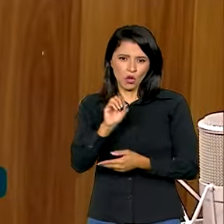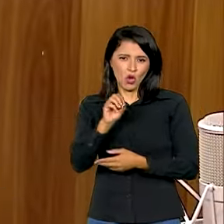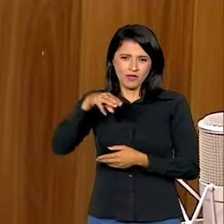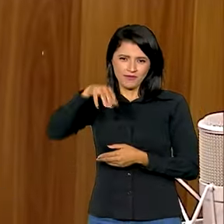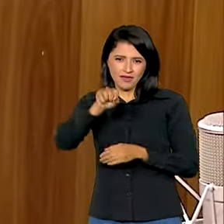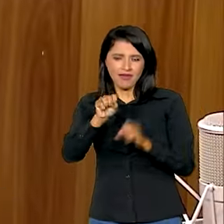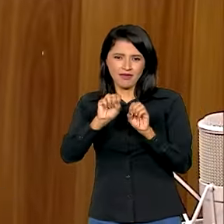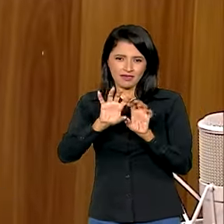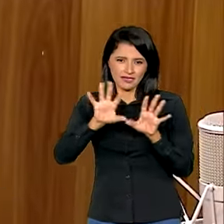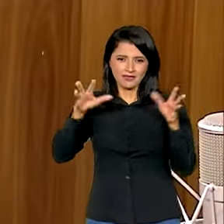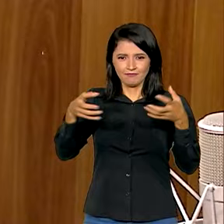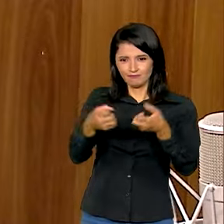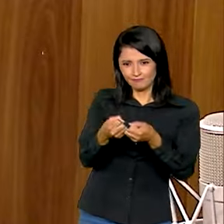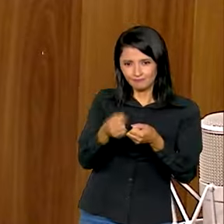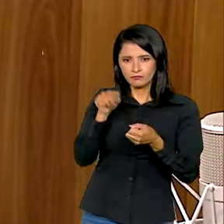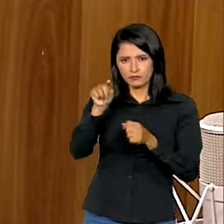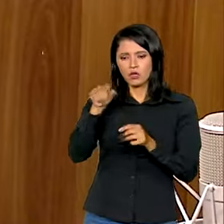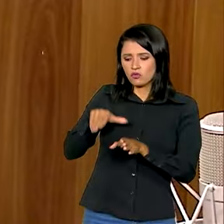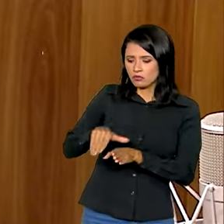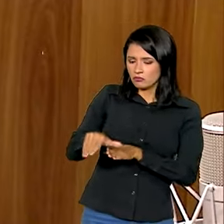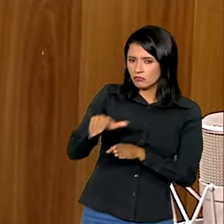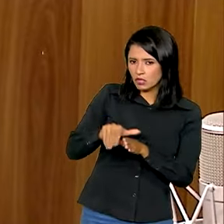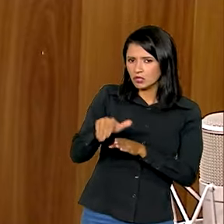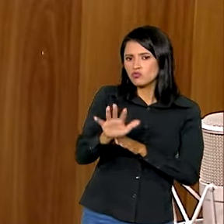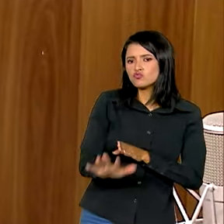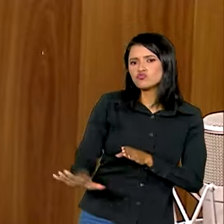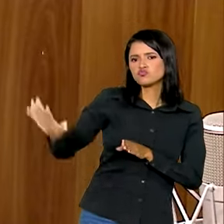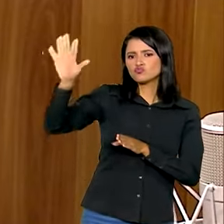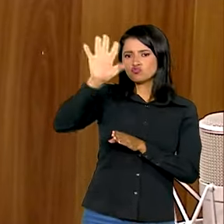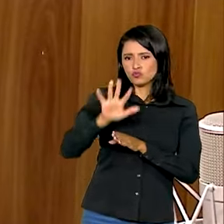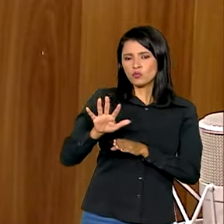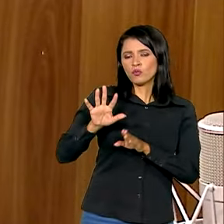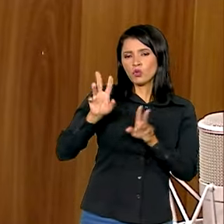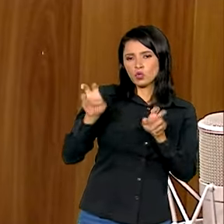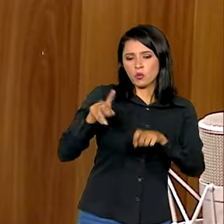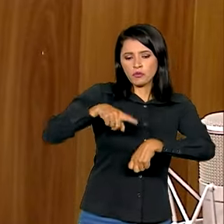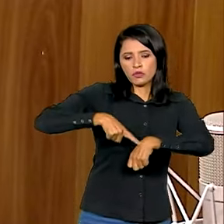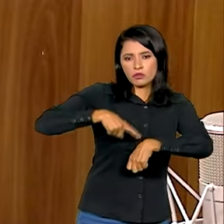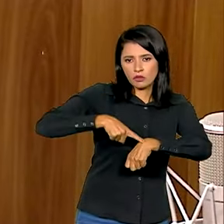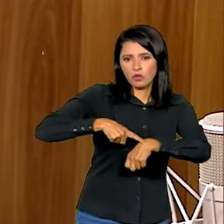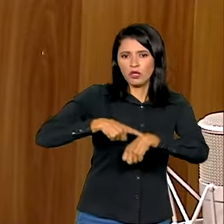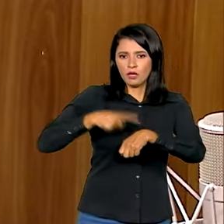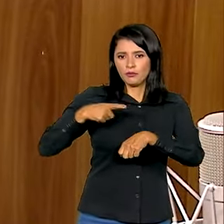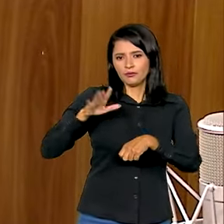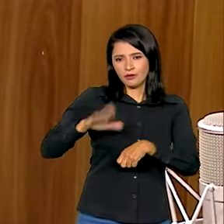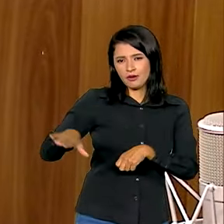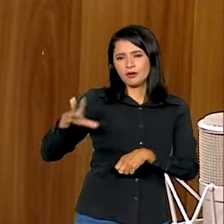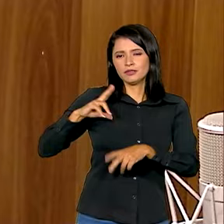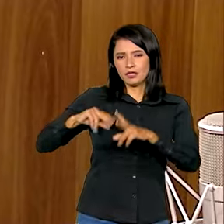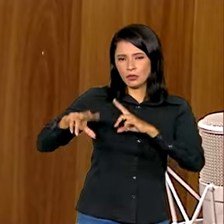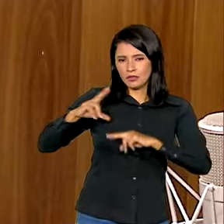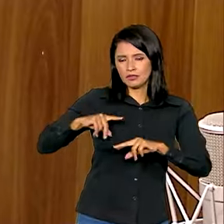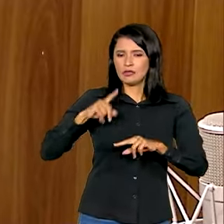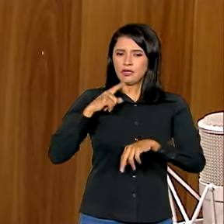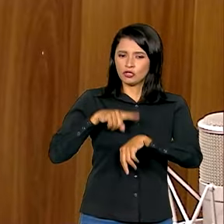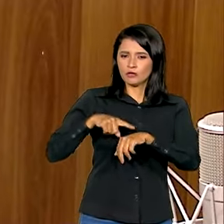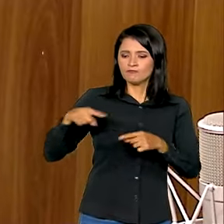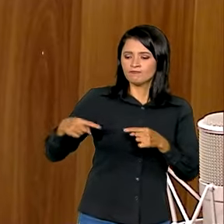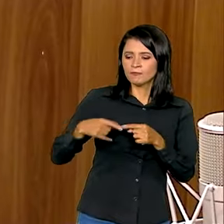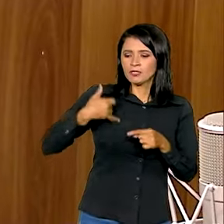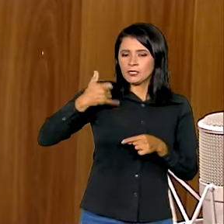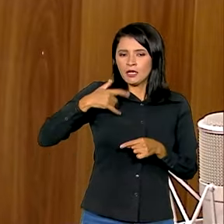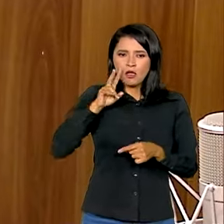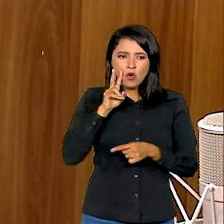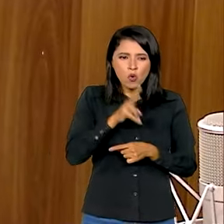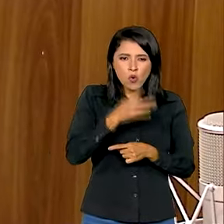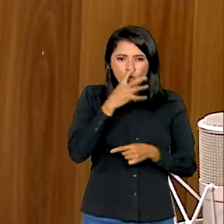por exemplo, a Organização Mundial da Saúde, tem orientações gerais sobre tempo que crianças e adolescentes deveriam gastar por faixa etária no uso de